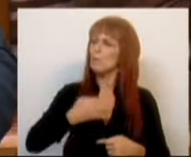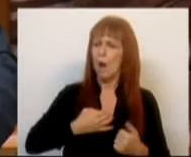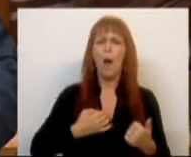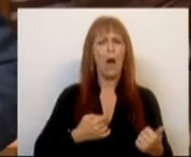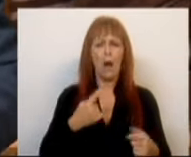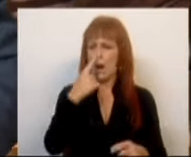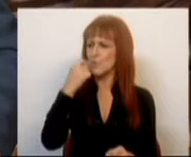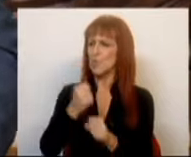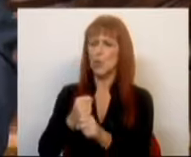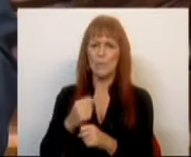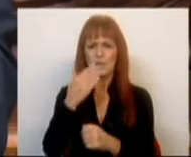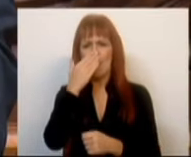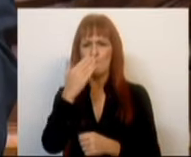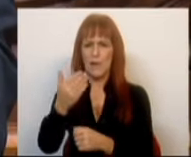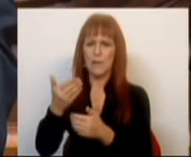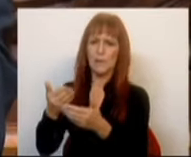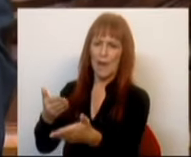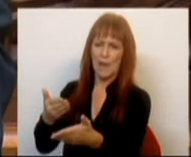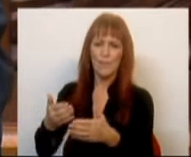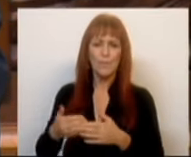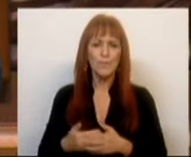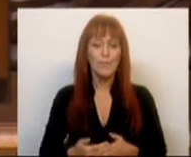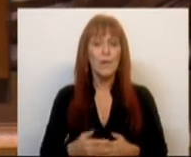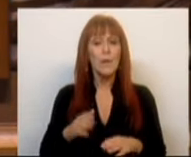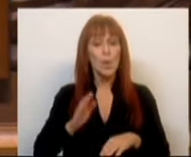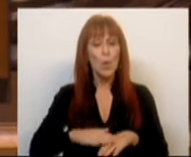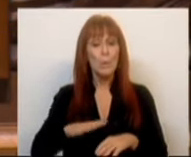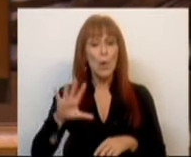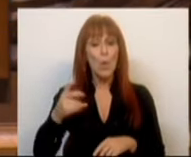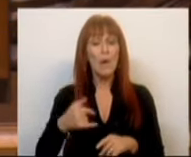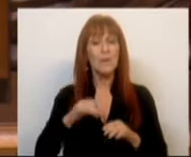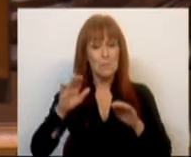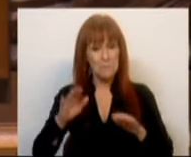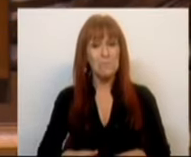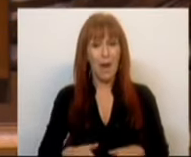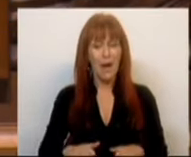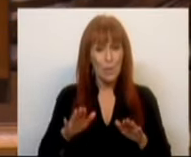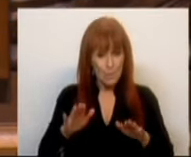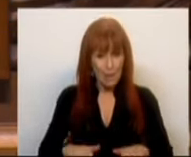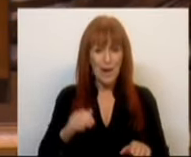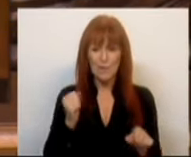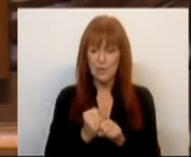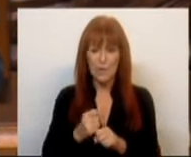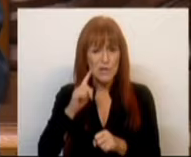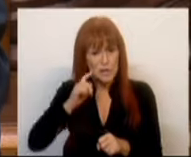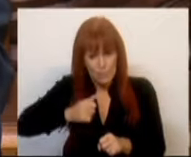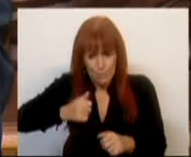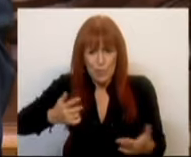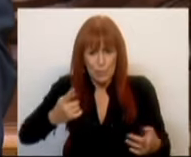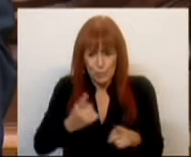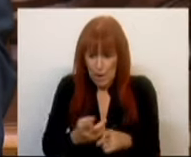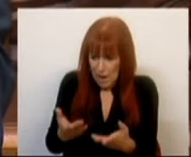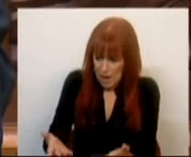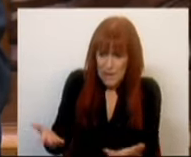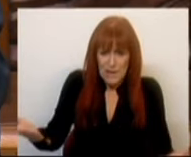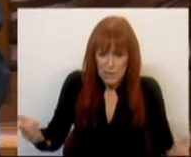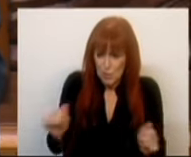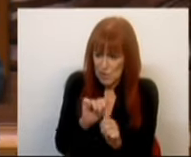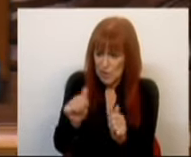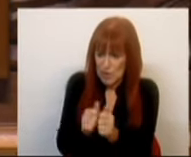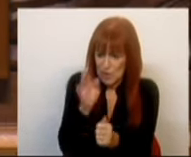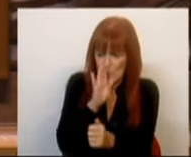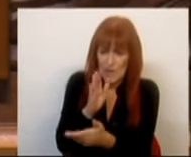trabalhadores da linha da frente. E por isso, quando param, param serviços essenciais porque é isso que são os assistentes